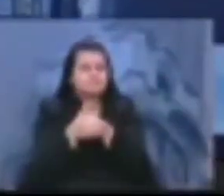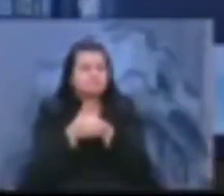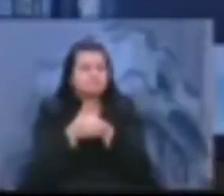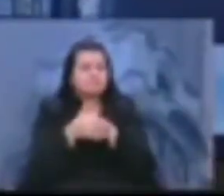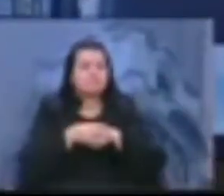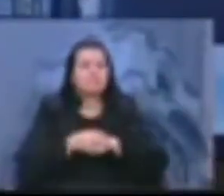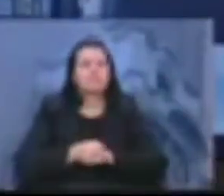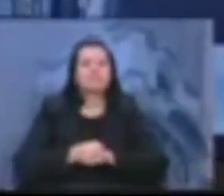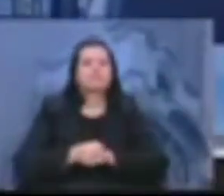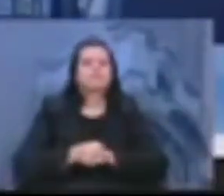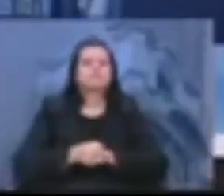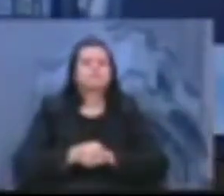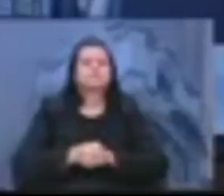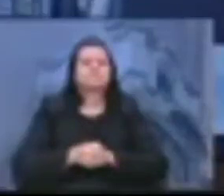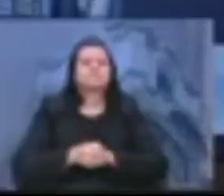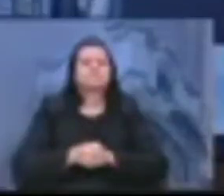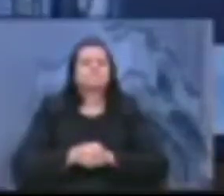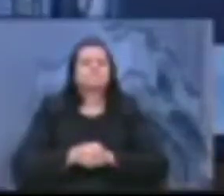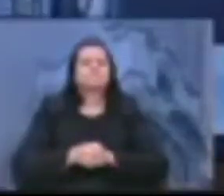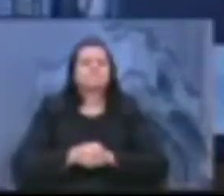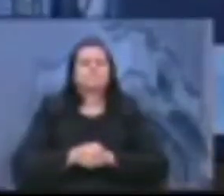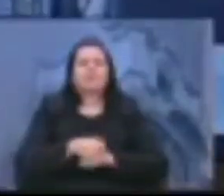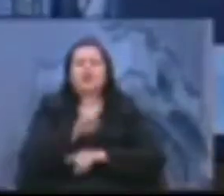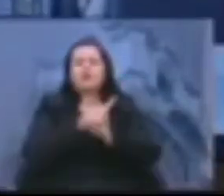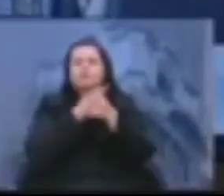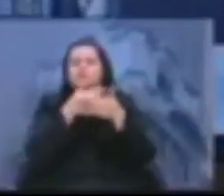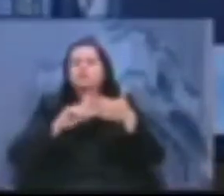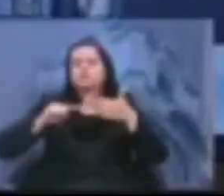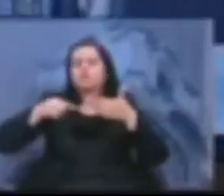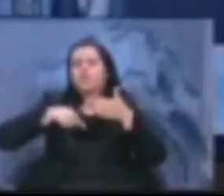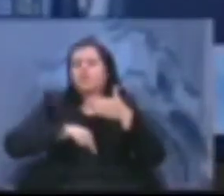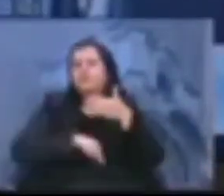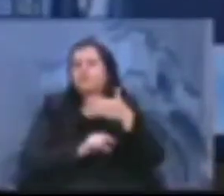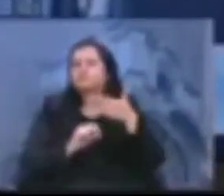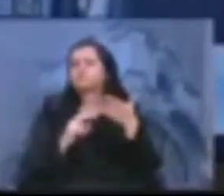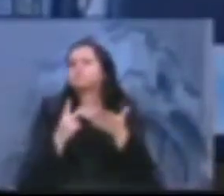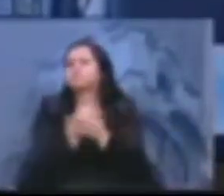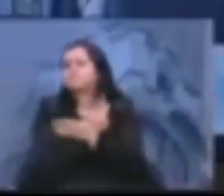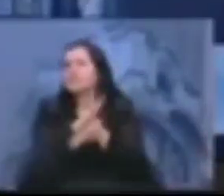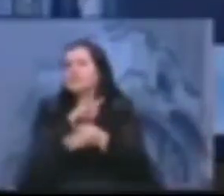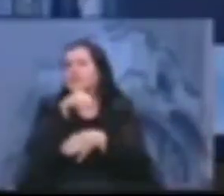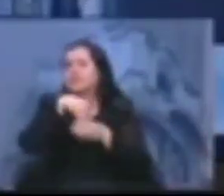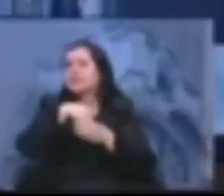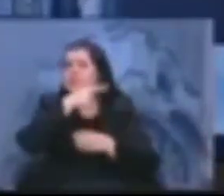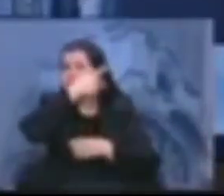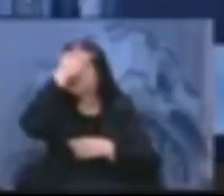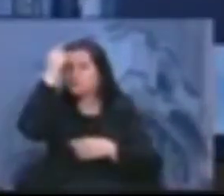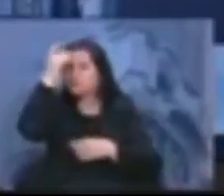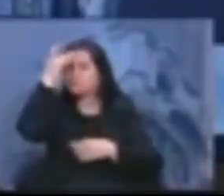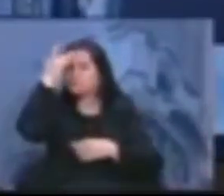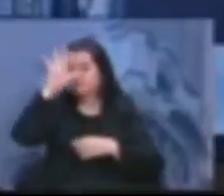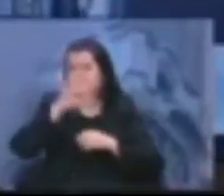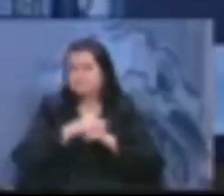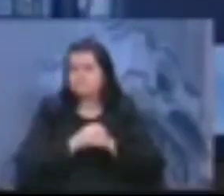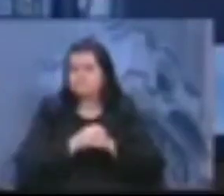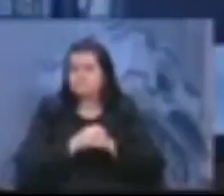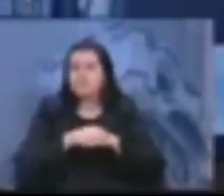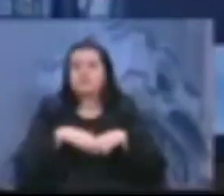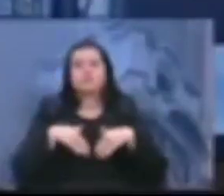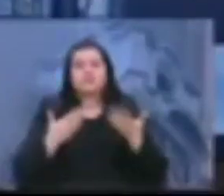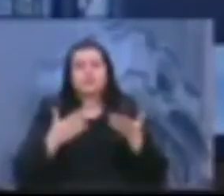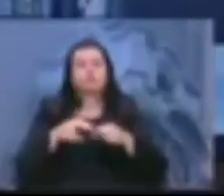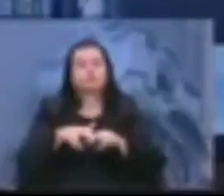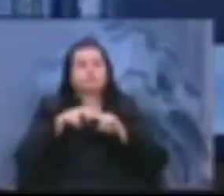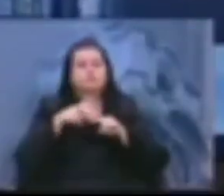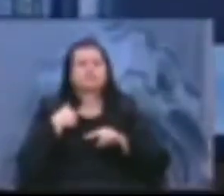do subterrâneo que estão acontecendo dentro da prefeitura. Então, deixo